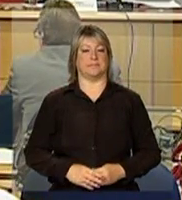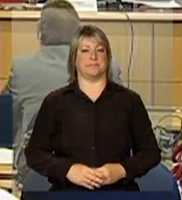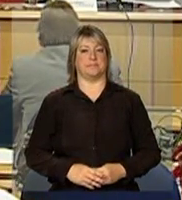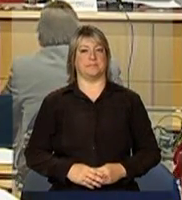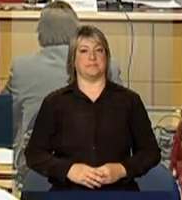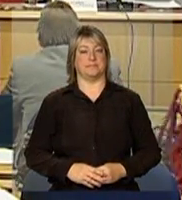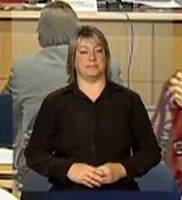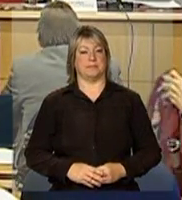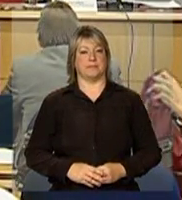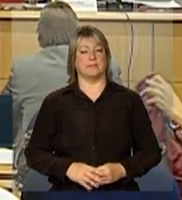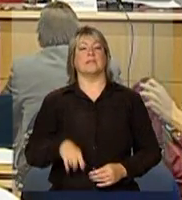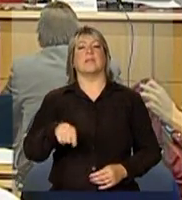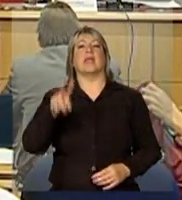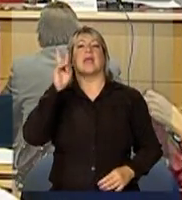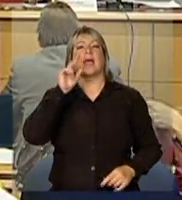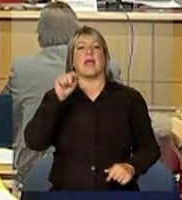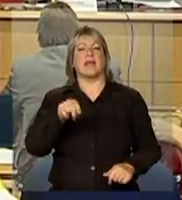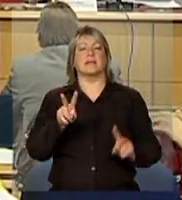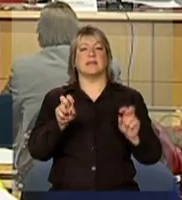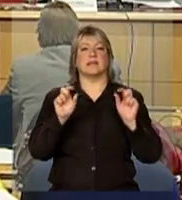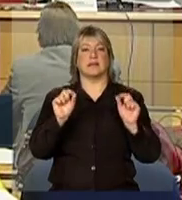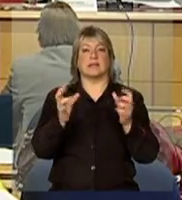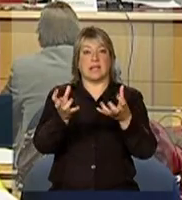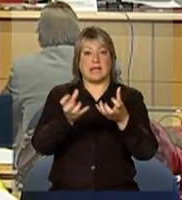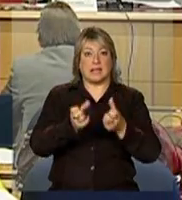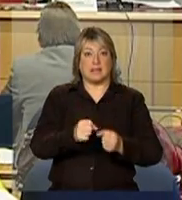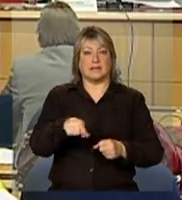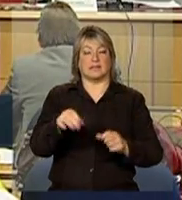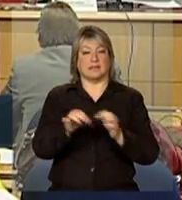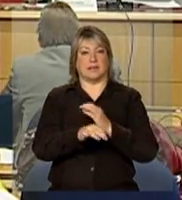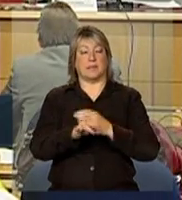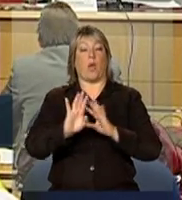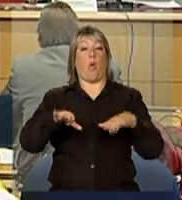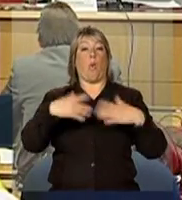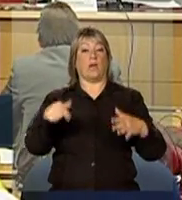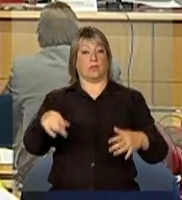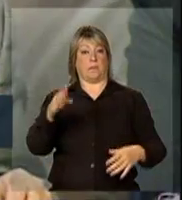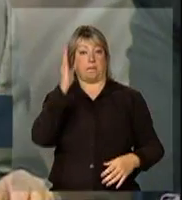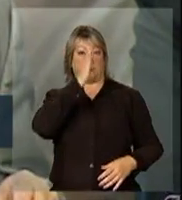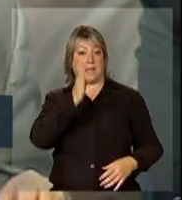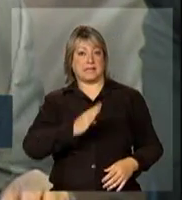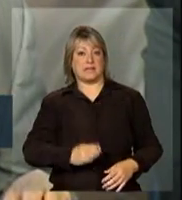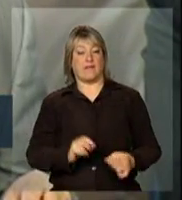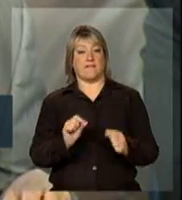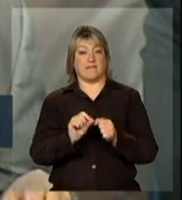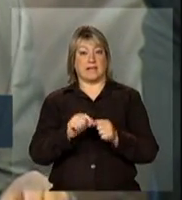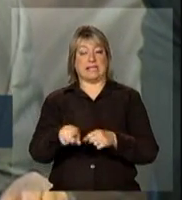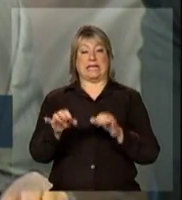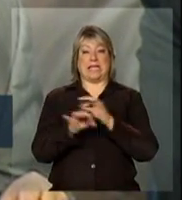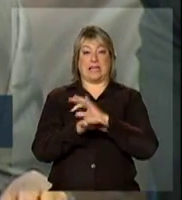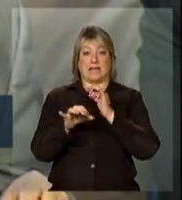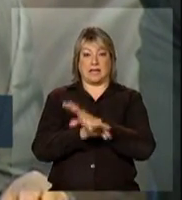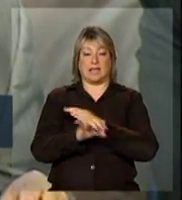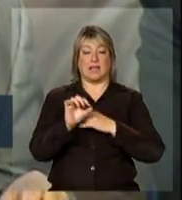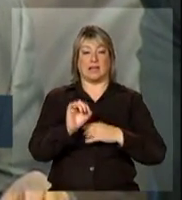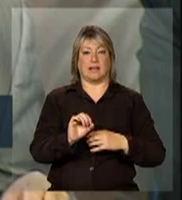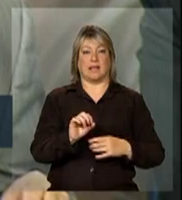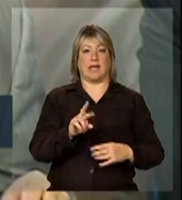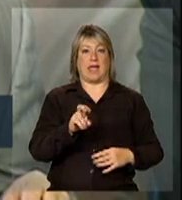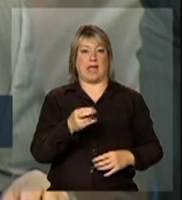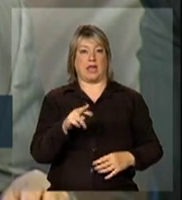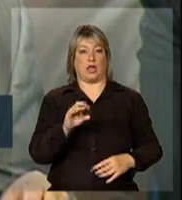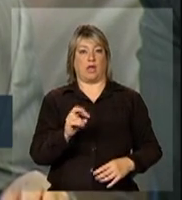Essa questão da adesão acho que é um ponto importante, ministro, porque quando o Brasil adotou a terapia antirretroviral, fui duramente